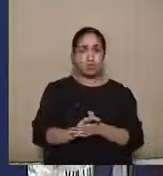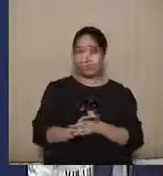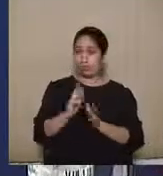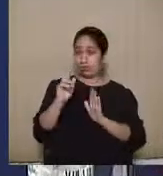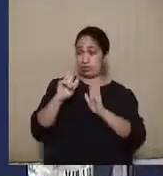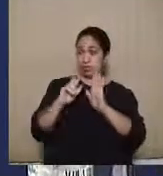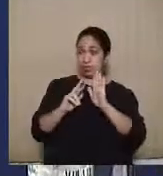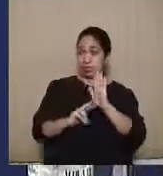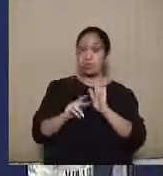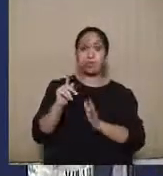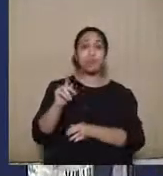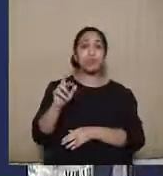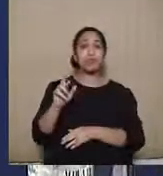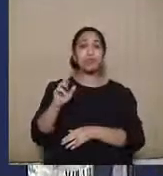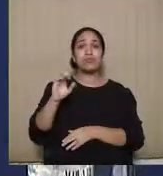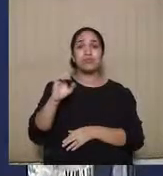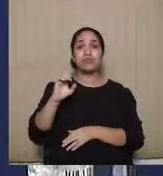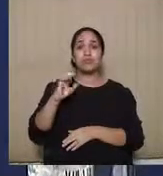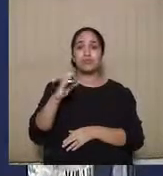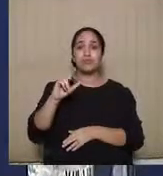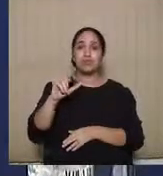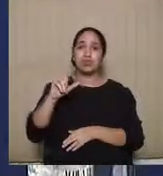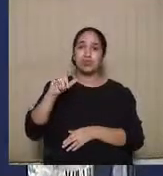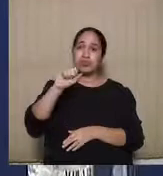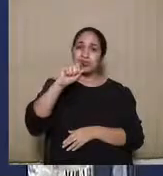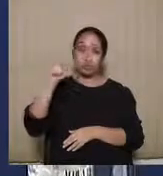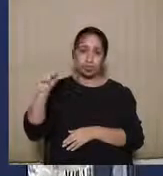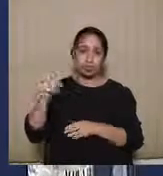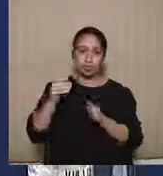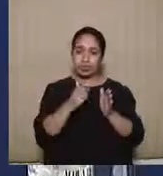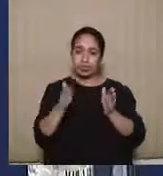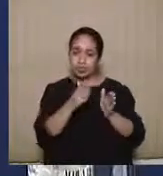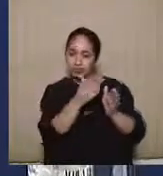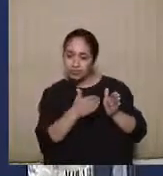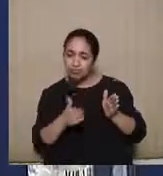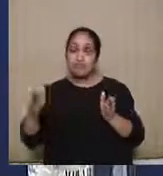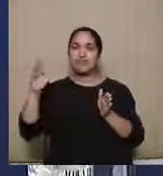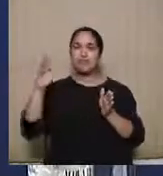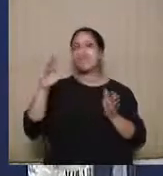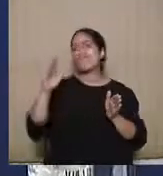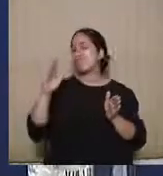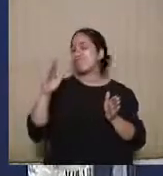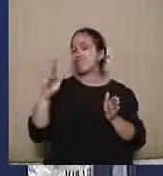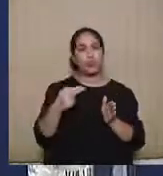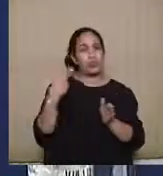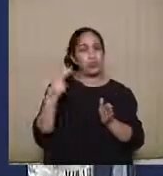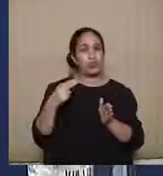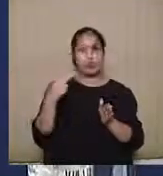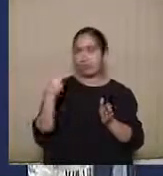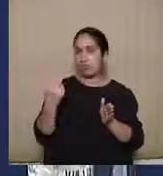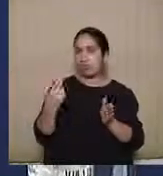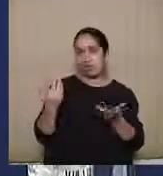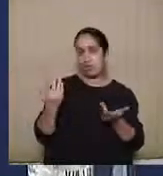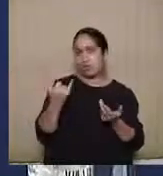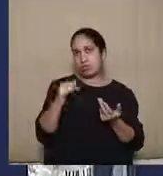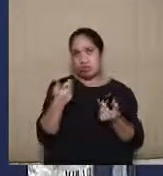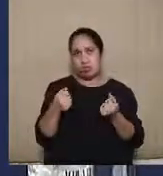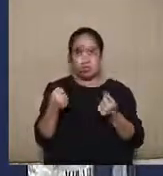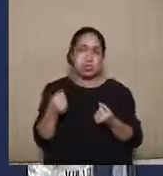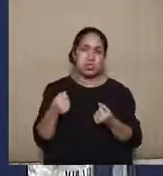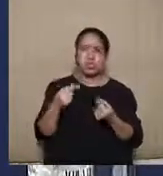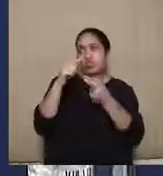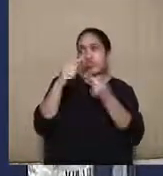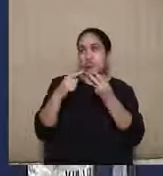justamente da preclusão, uma vez ultrapassado esse prazo, não seria possível que uma ineligibilidade que dependesse de alguma maneira, de alguma